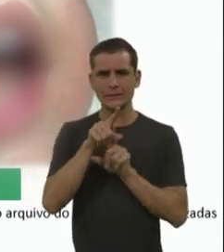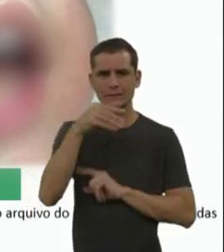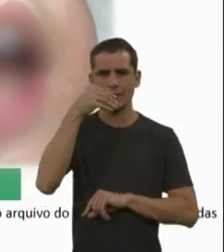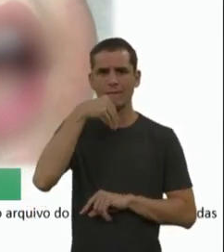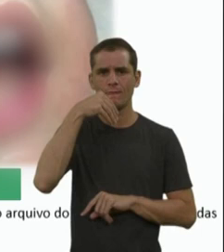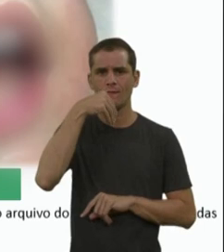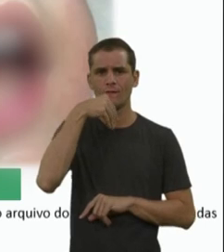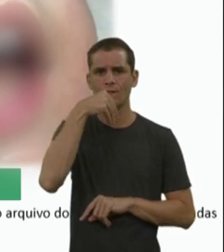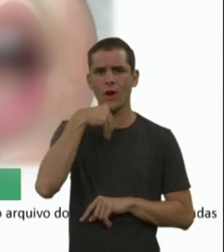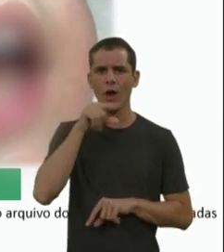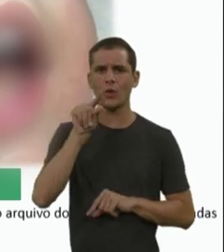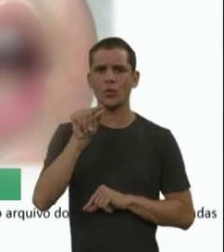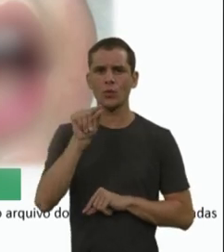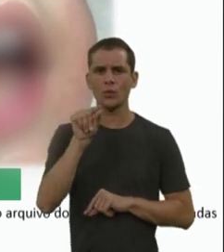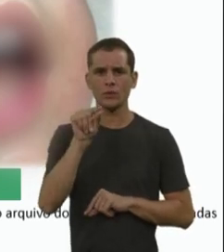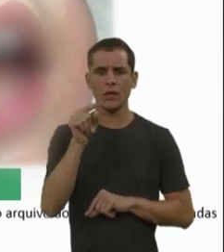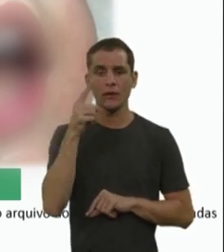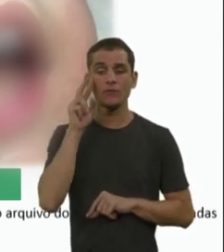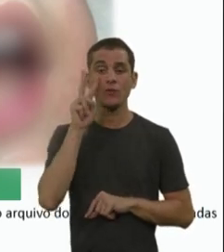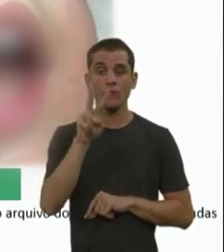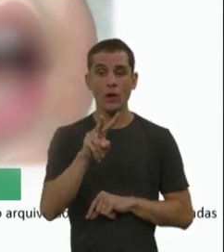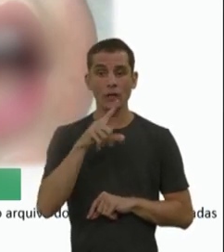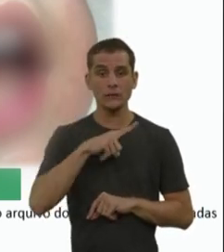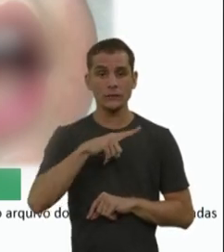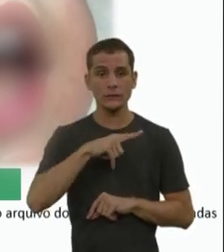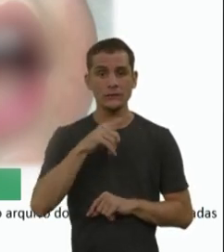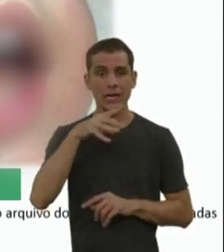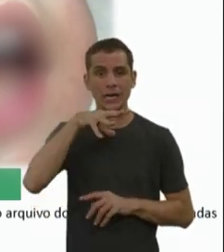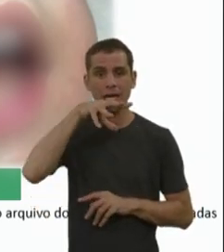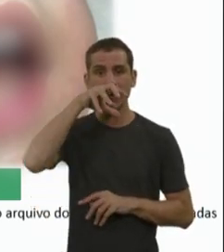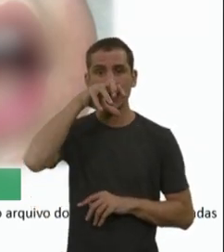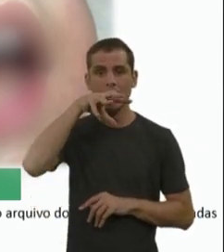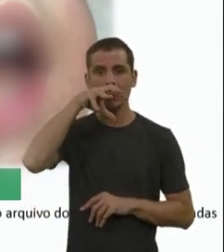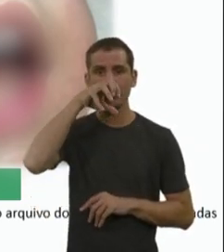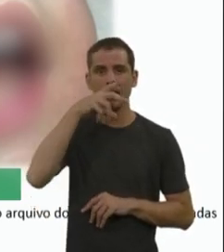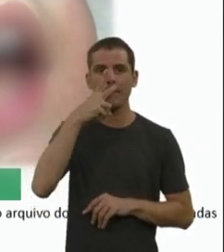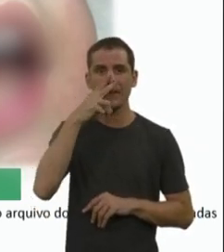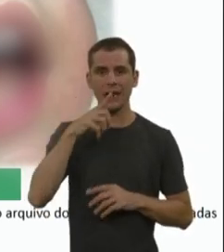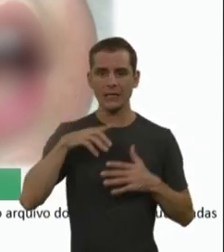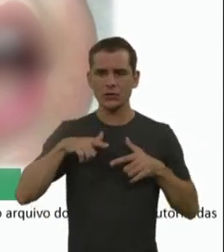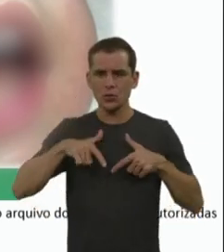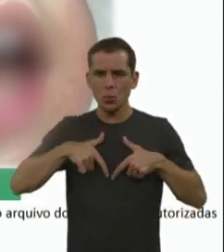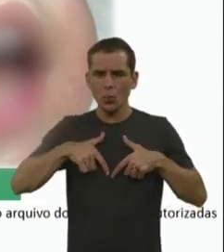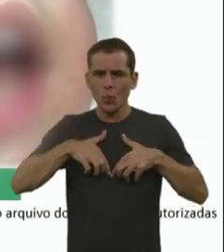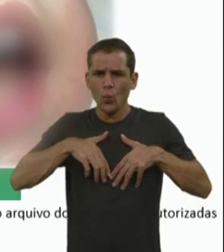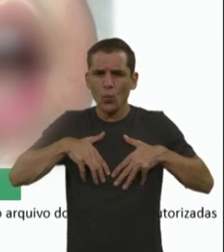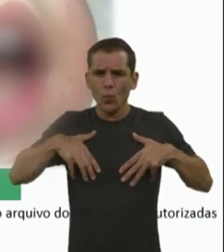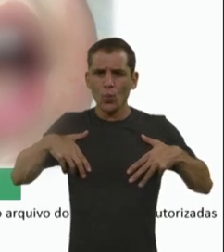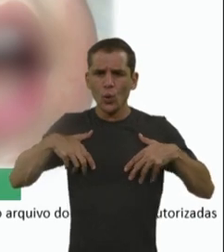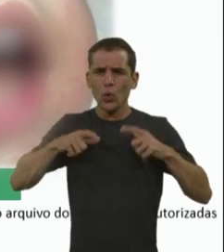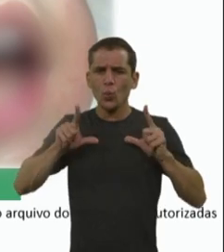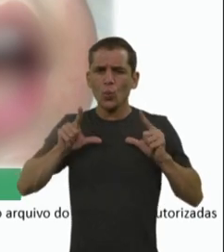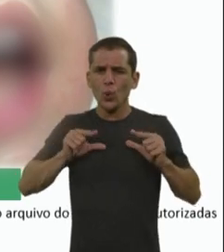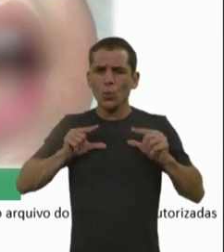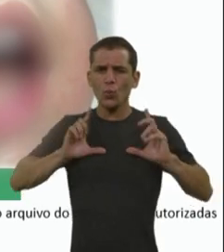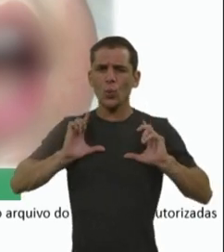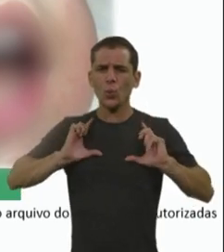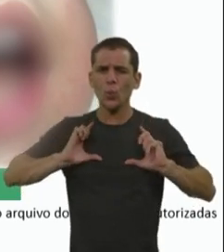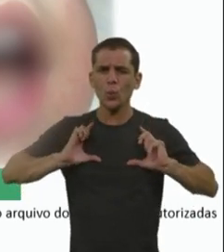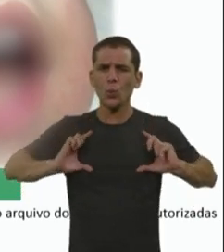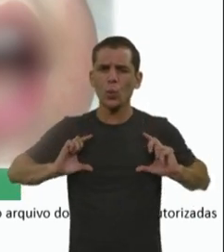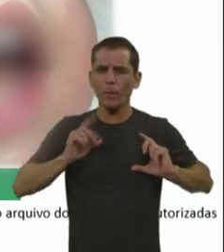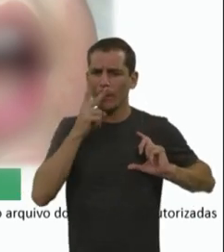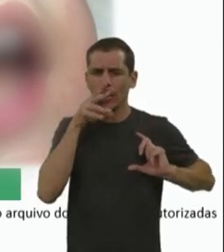né? E o que que a gente vê aqui? Esse padrão respiratório, um tórax pequeno e uma respiração em que ao invés da caixa